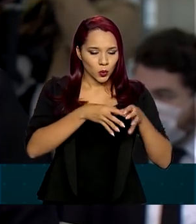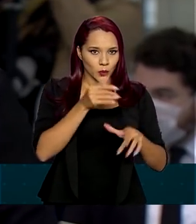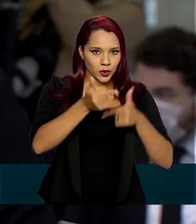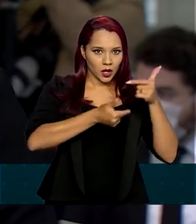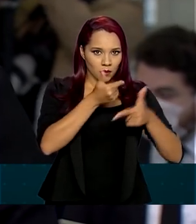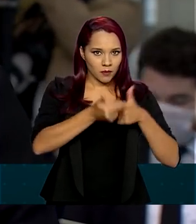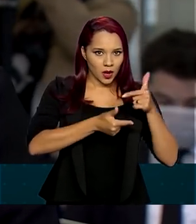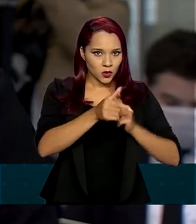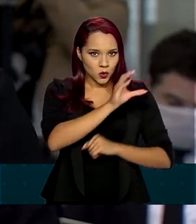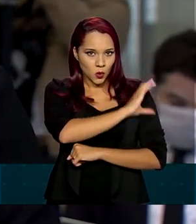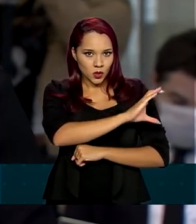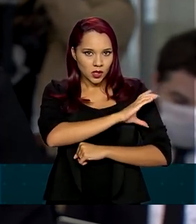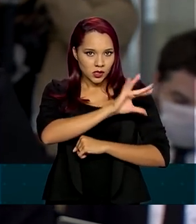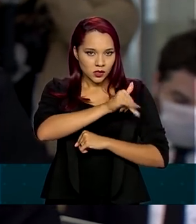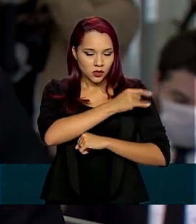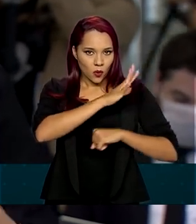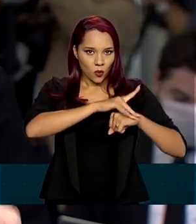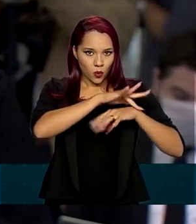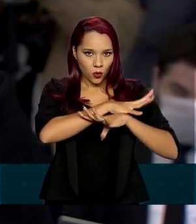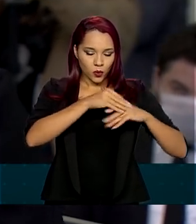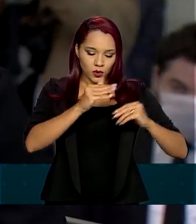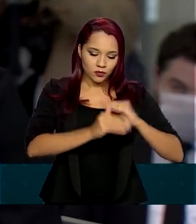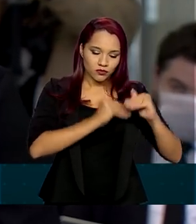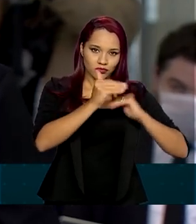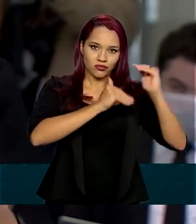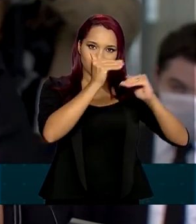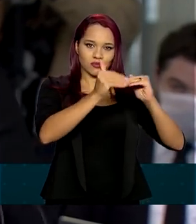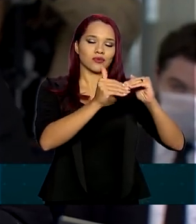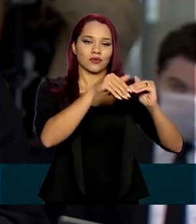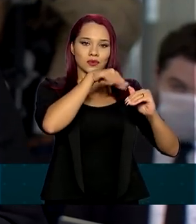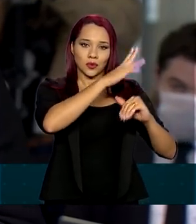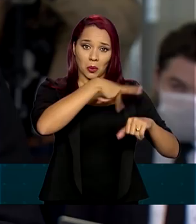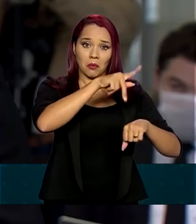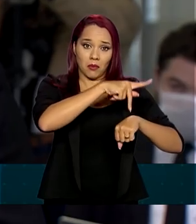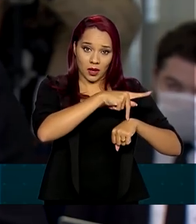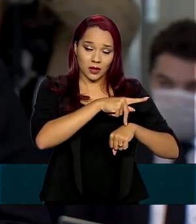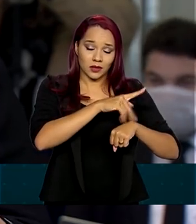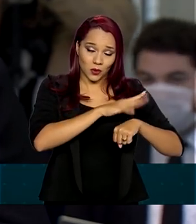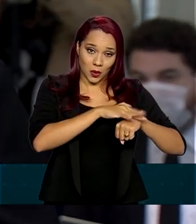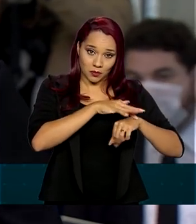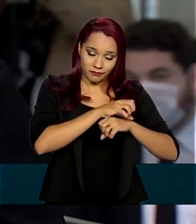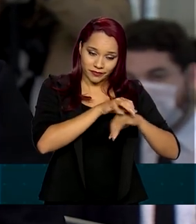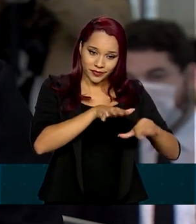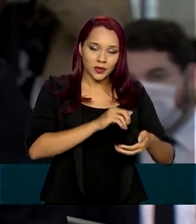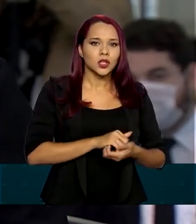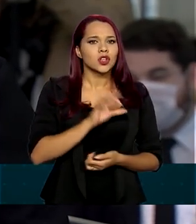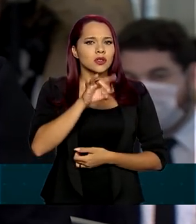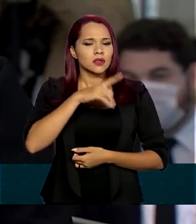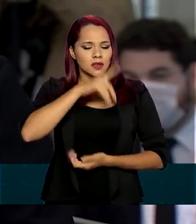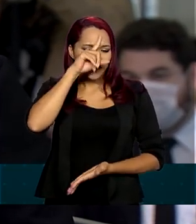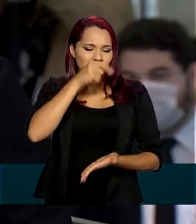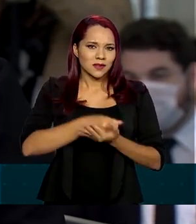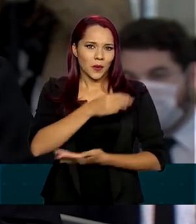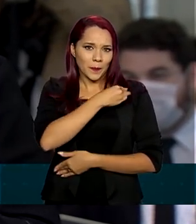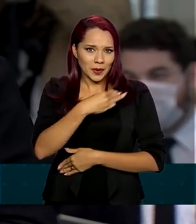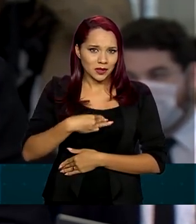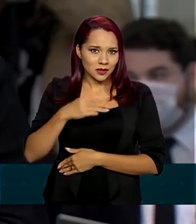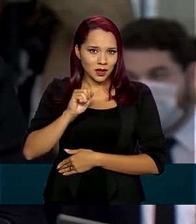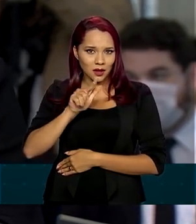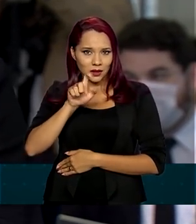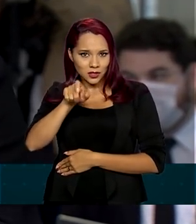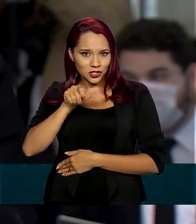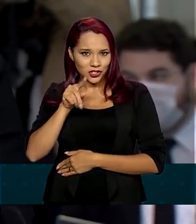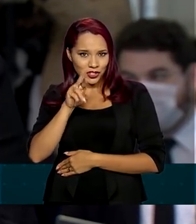coordenação de ações de recuperação, crescimento e desenvolvimento do país pós-pandemia. Mas tem a decisão do ministro Alexandre de Moraes que